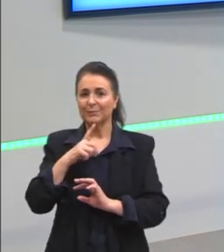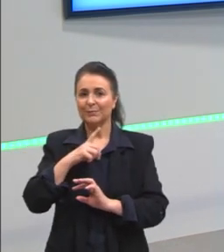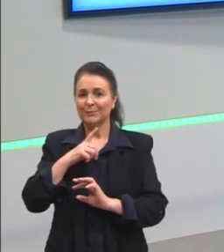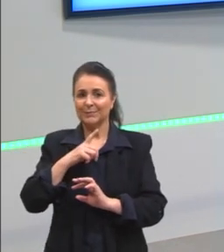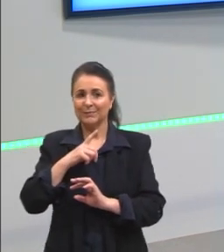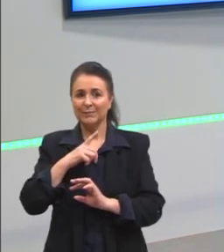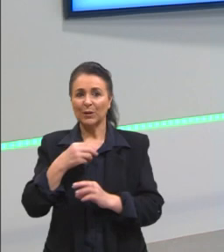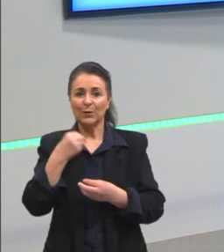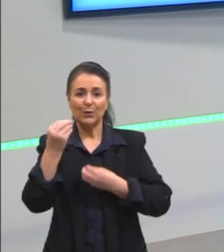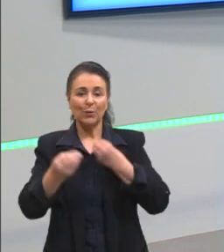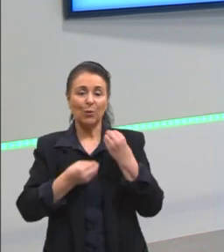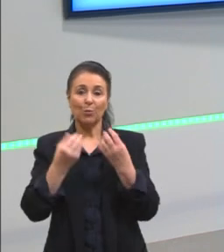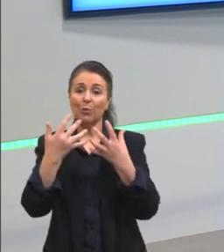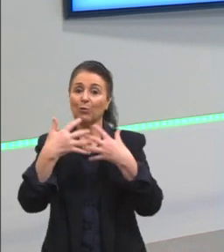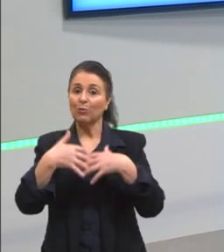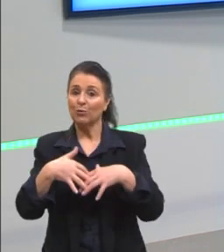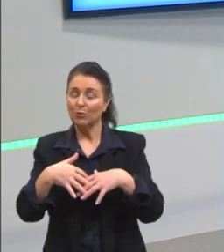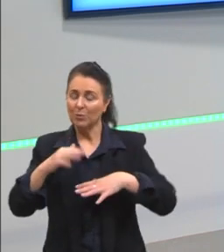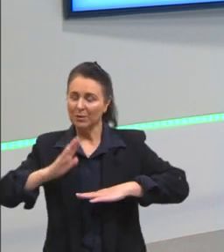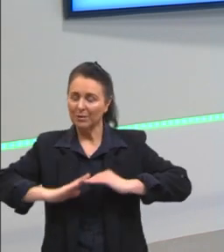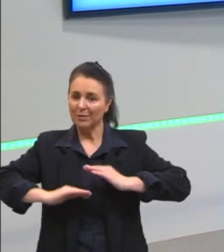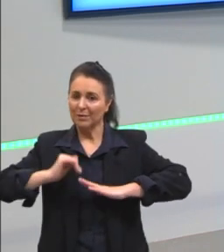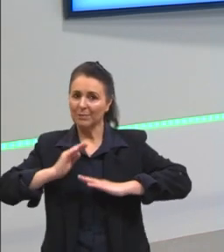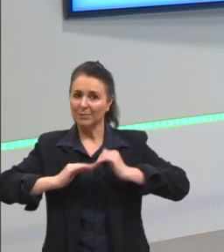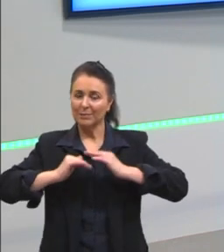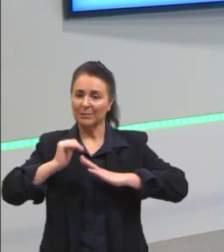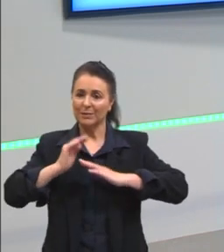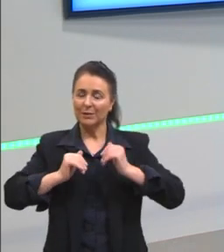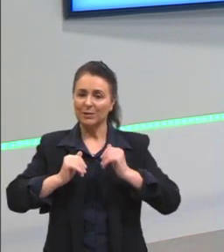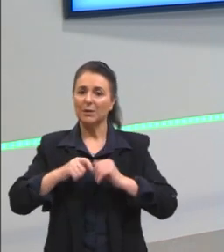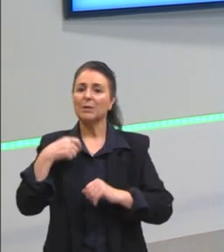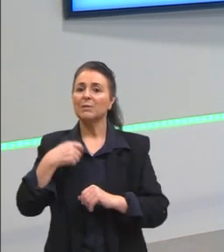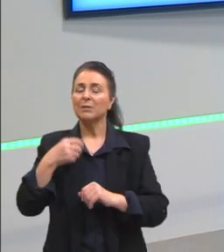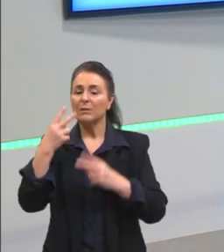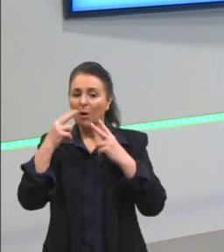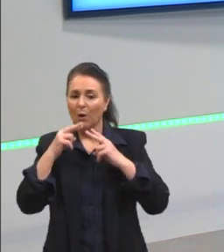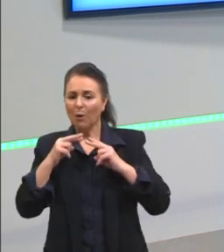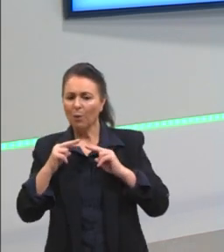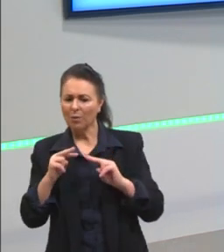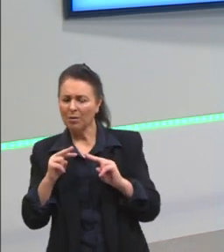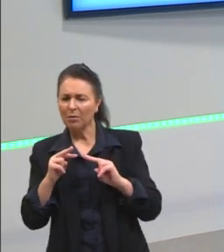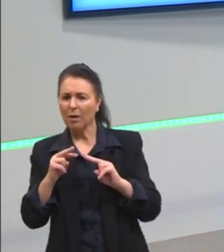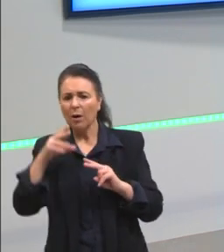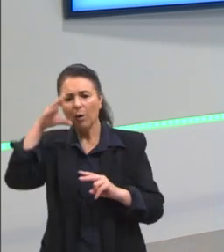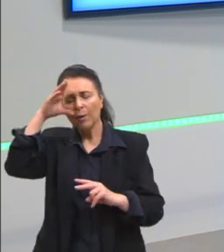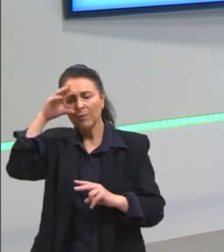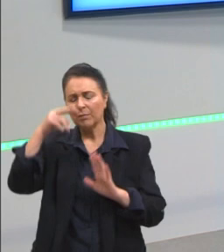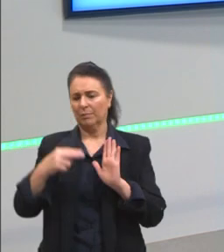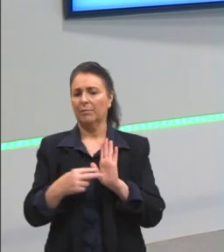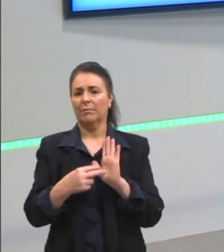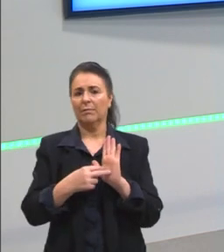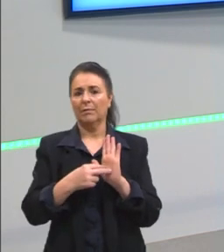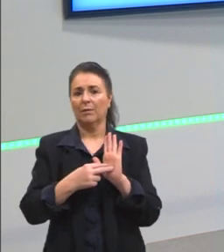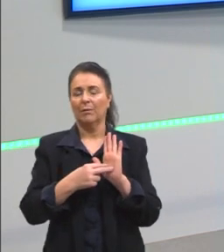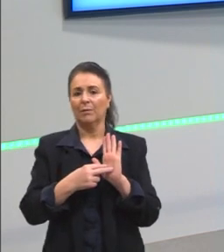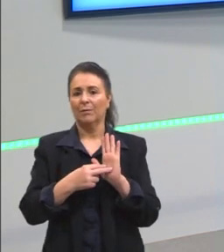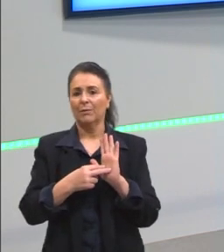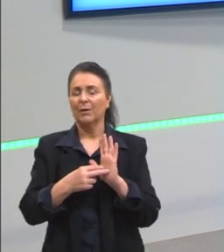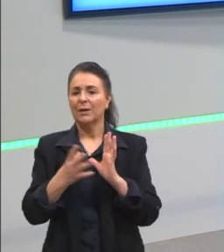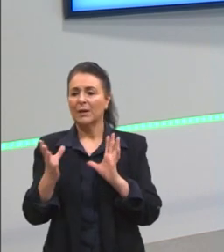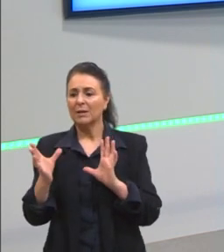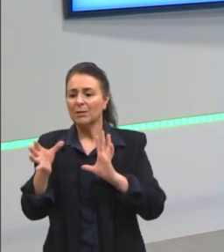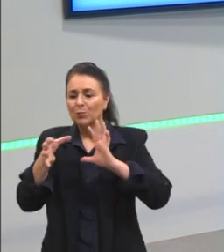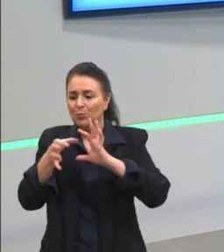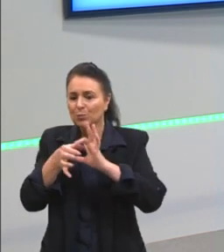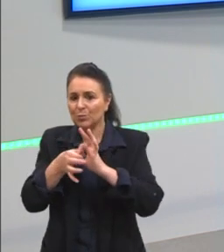como as coisas funcionam na prática. A gente vai precisar olhar como isso funciona na junção